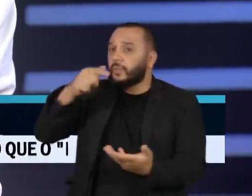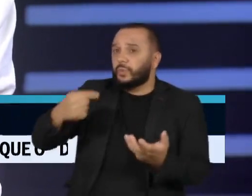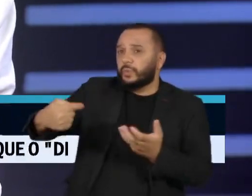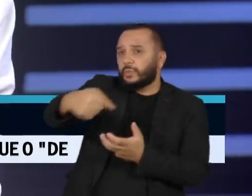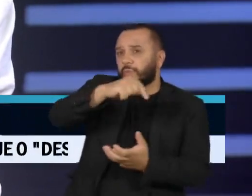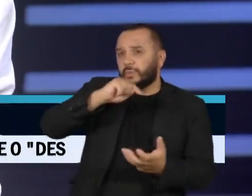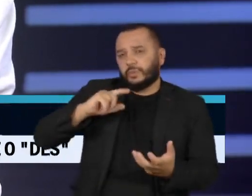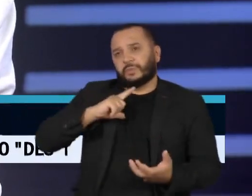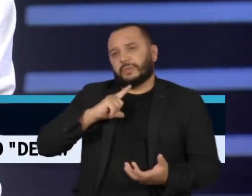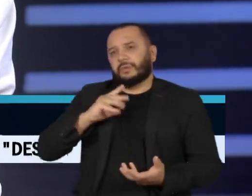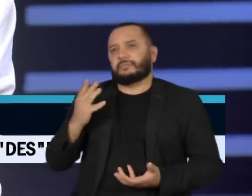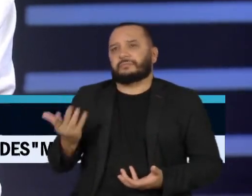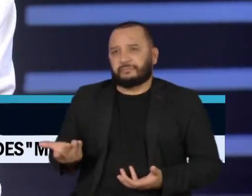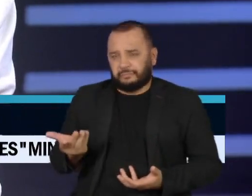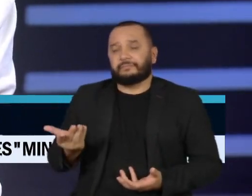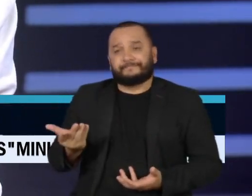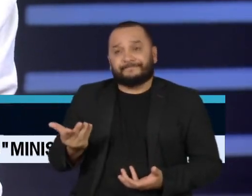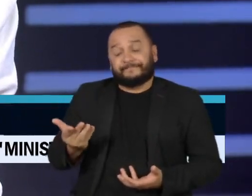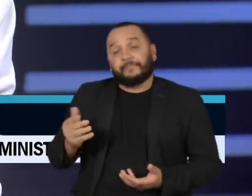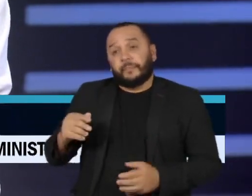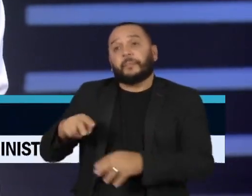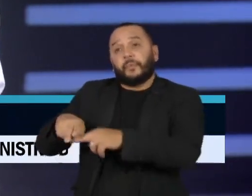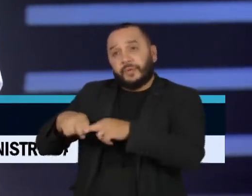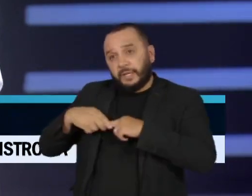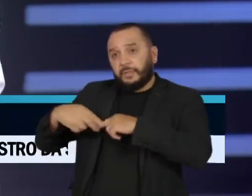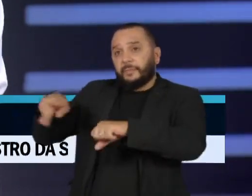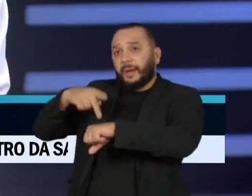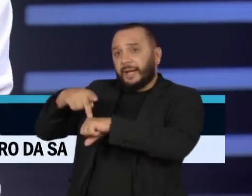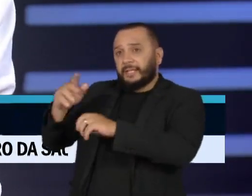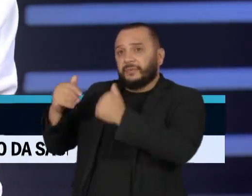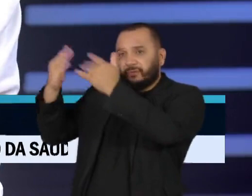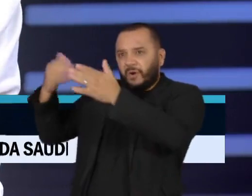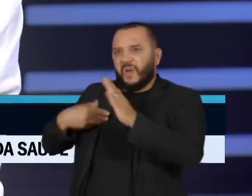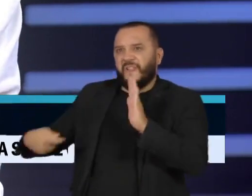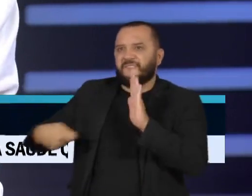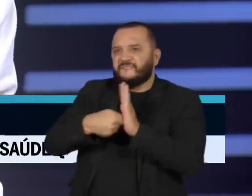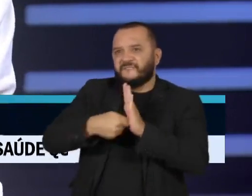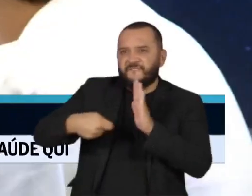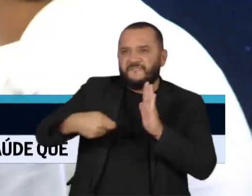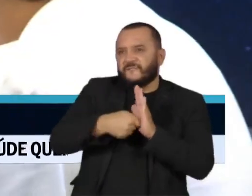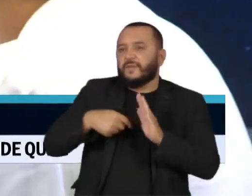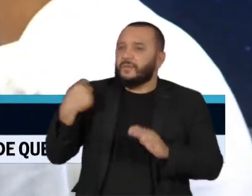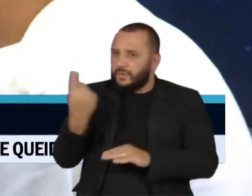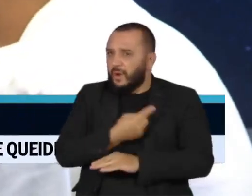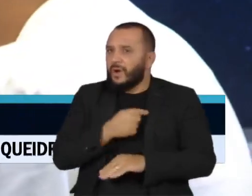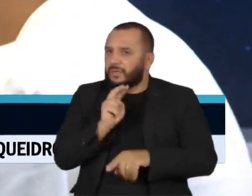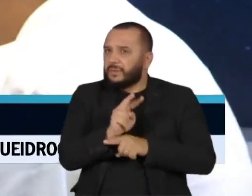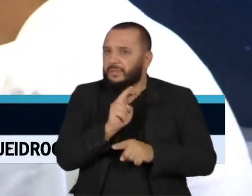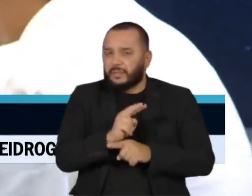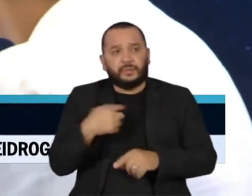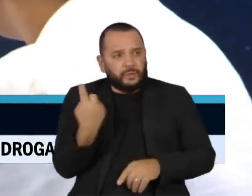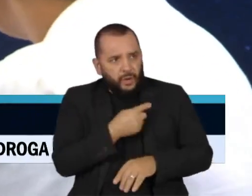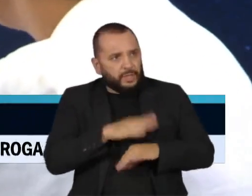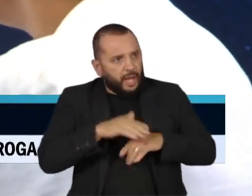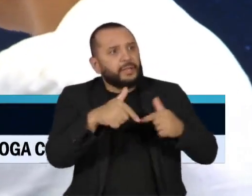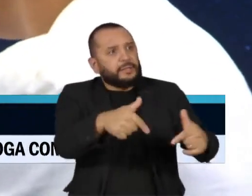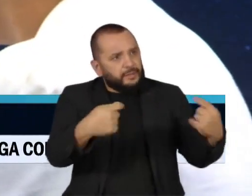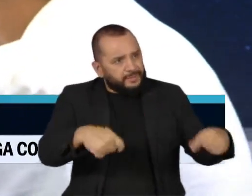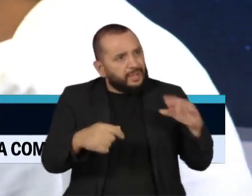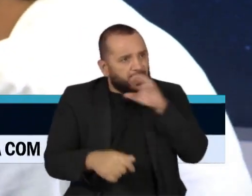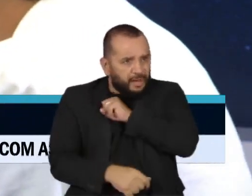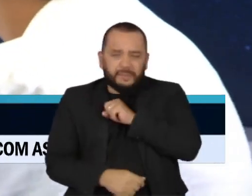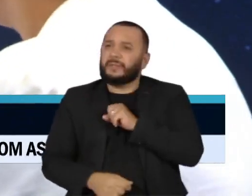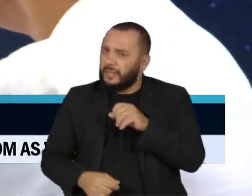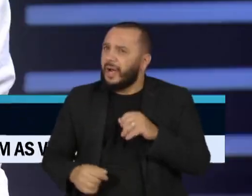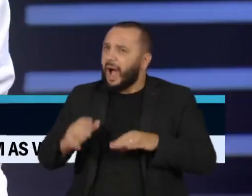pressão que a gente cada vez mais vai receber e é um dever nosso. Uma resposta que nós temos que dar logo também, é, professora? E que é uma resposta